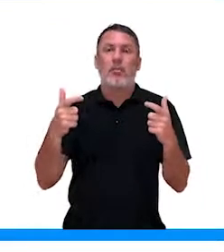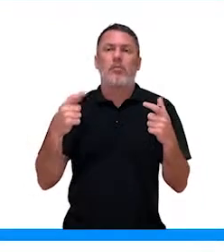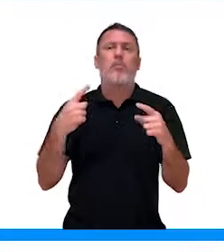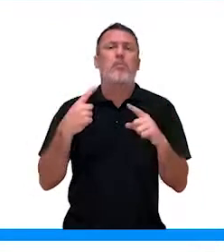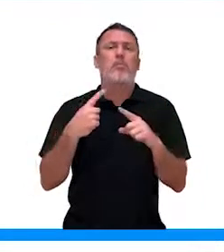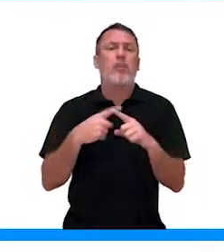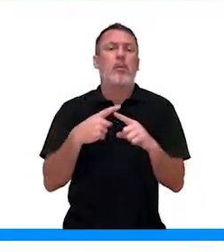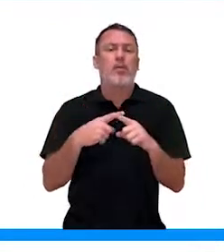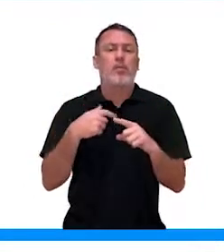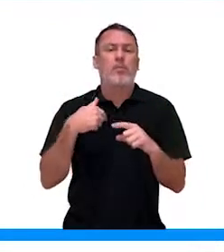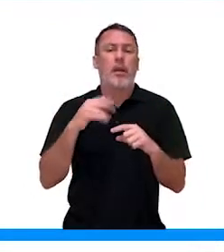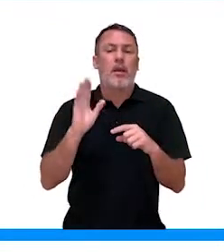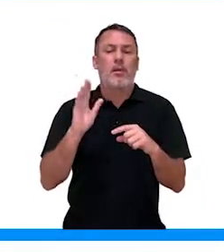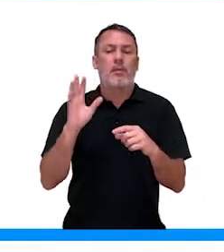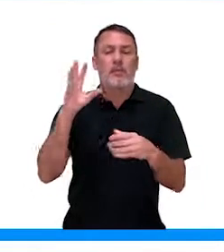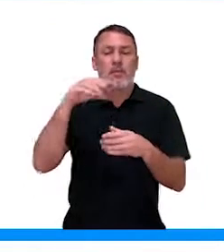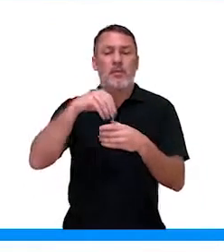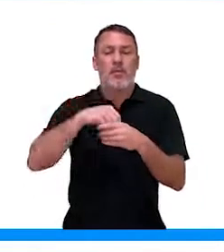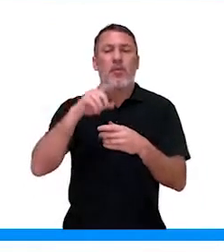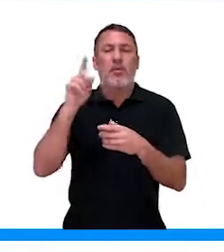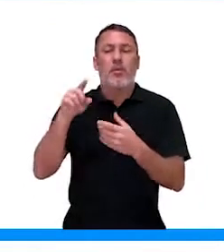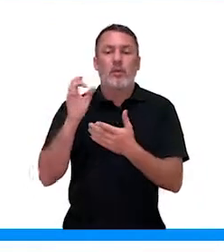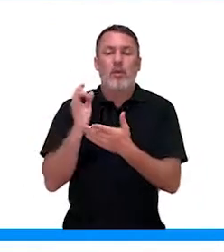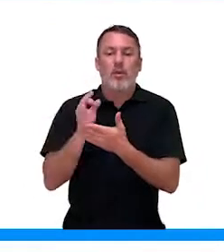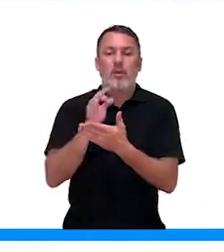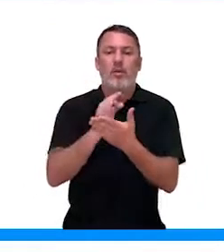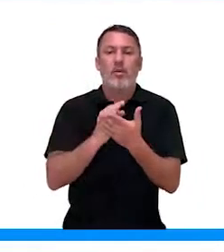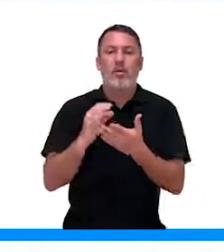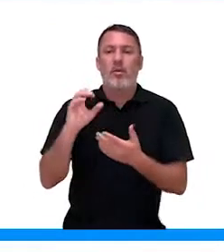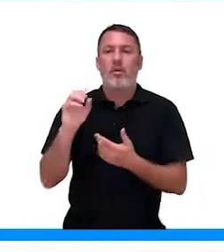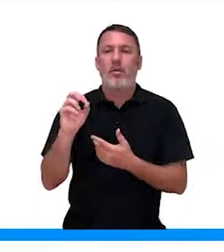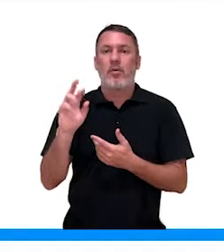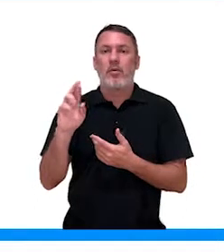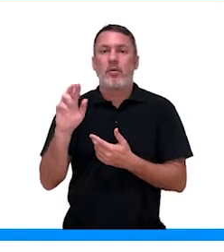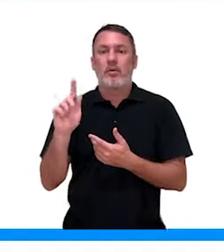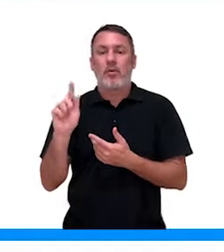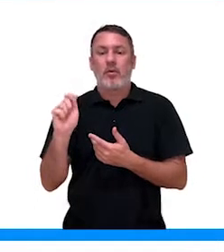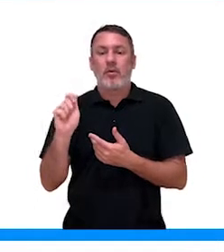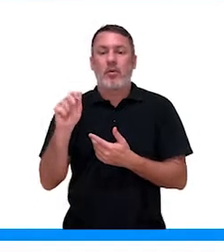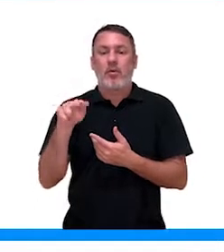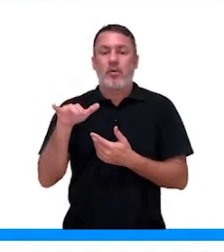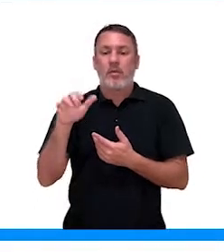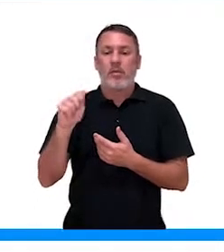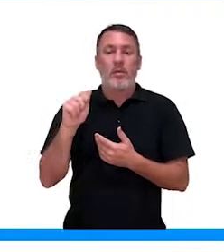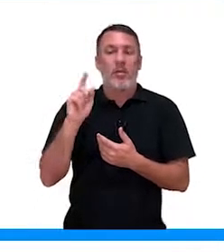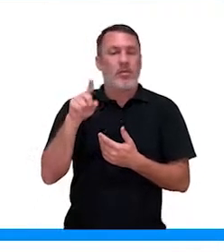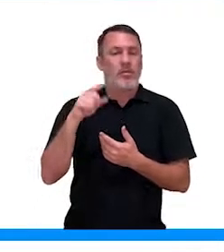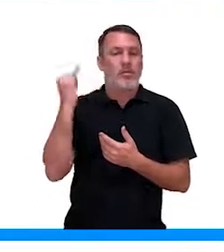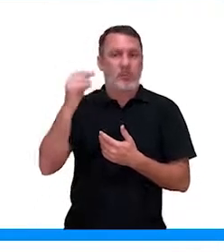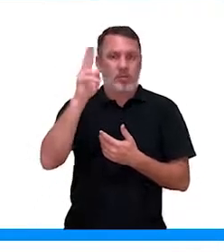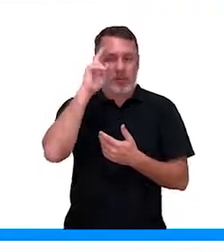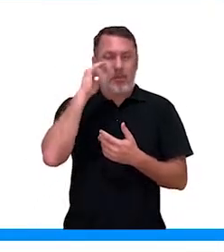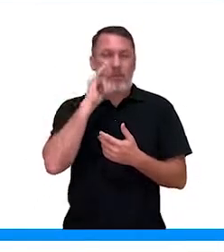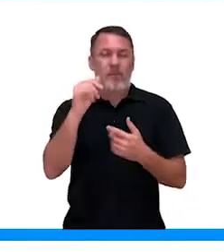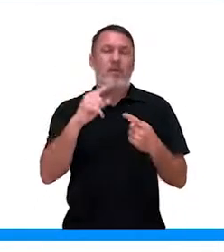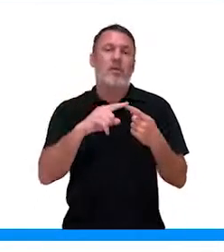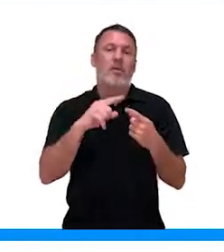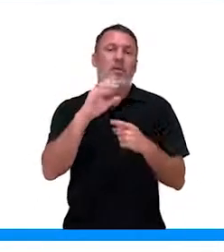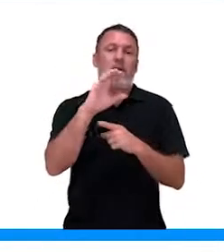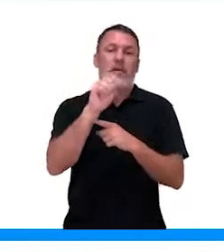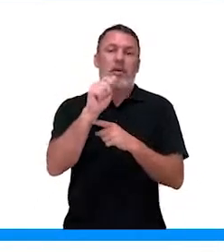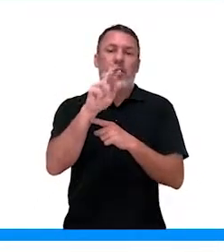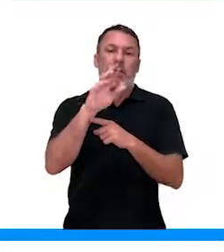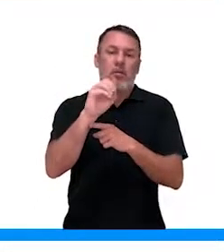grandes quantidades porque eles compõem as moléculas orgânicas. Quem são as moléculas orgânicas? Falei para vocês.